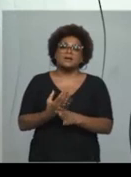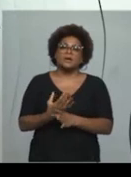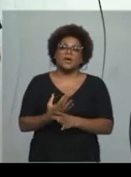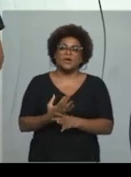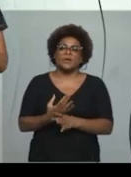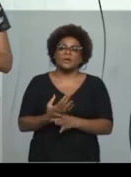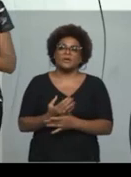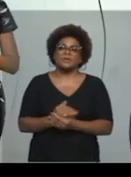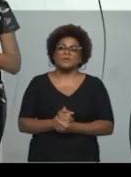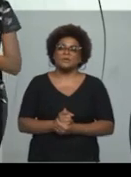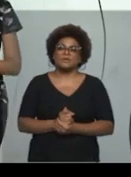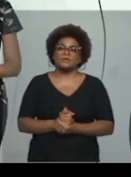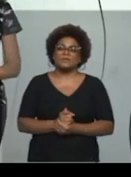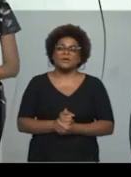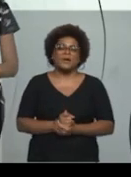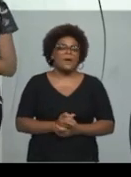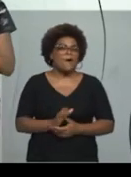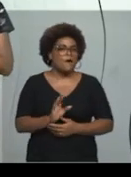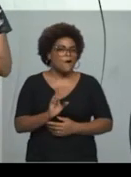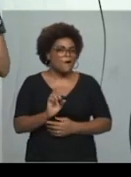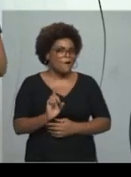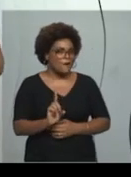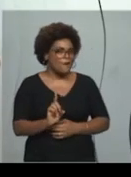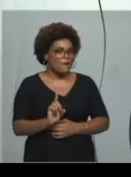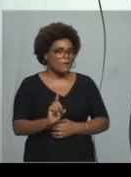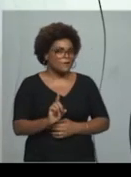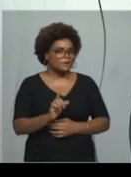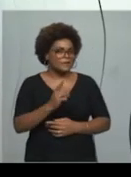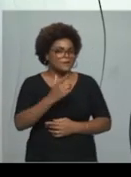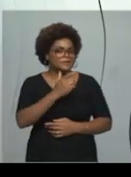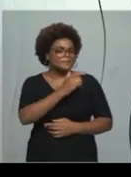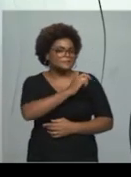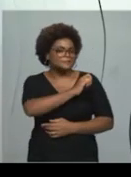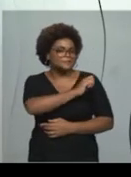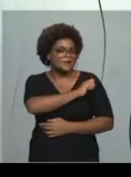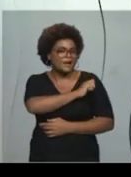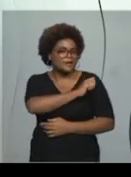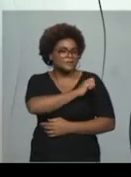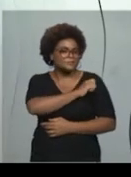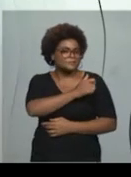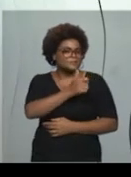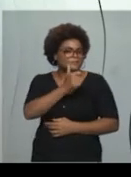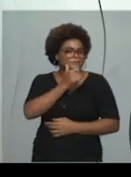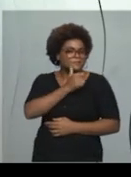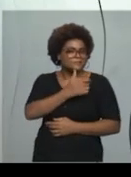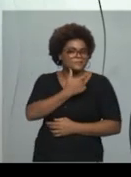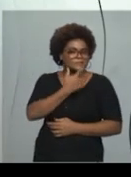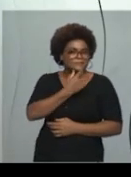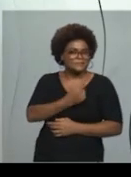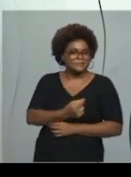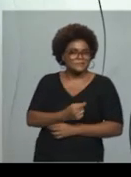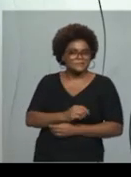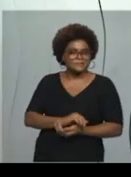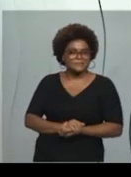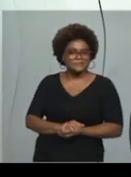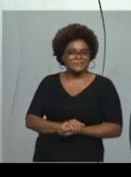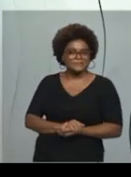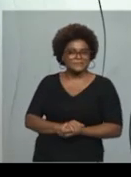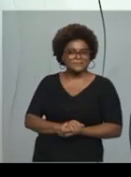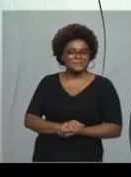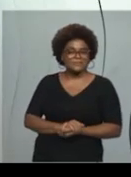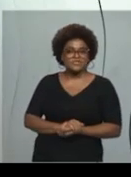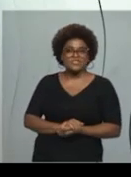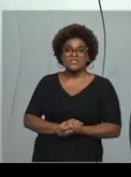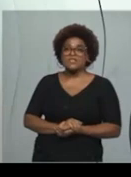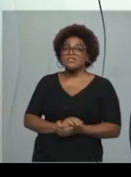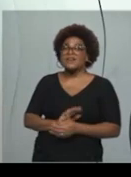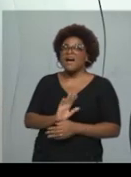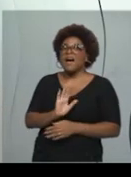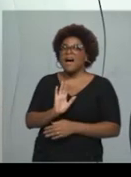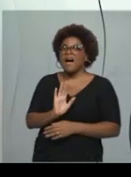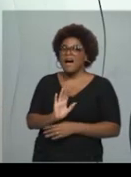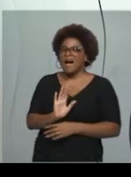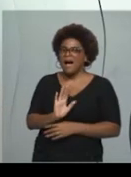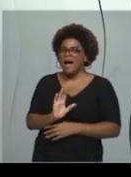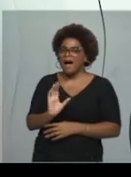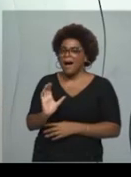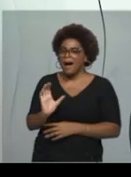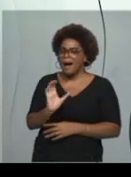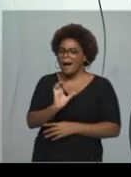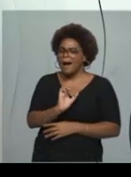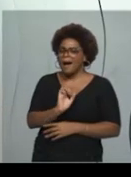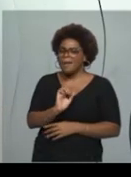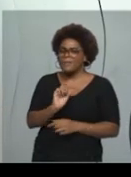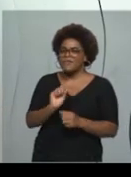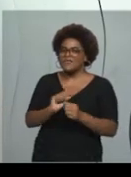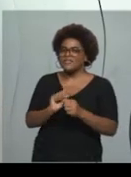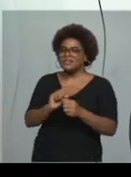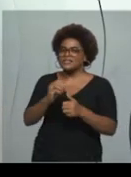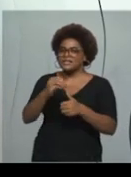Olha, aluno e aluna do terceiro ano. Estudante, daqui a pouco vai fazer Enem. Vocês viram que antes de você